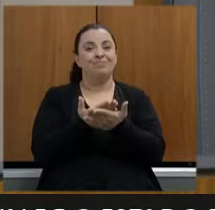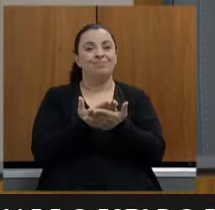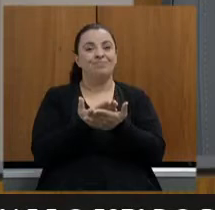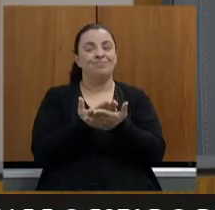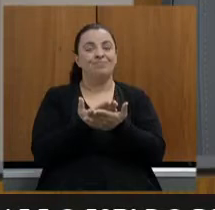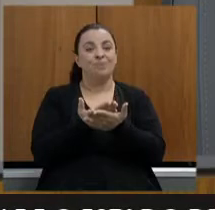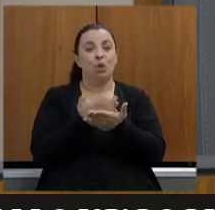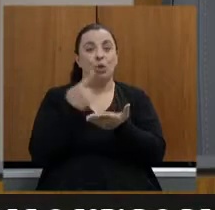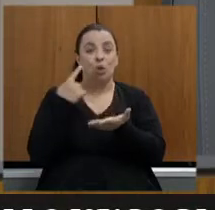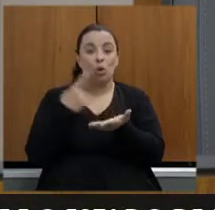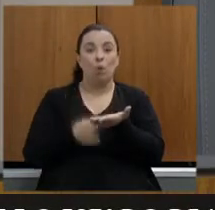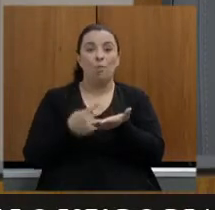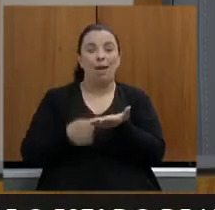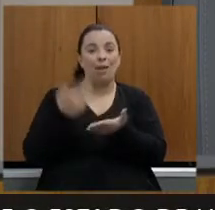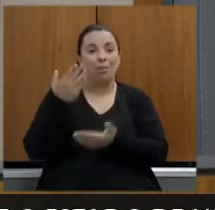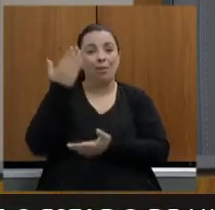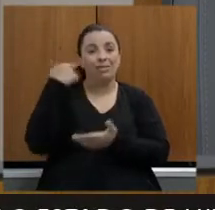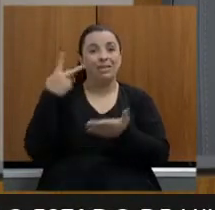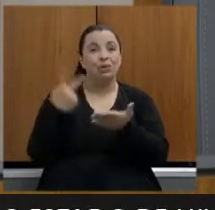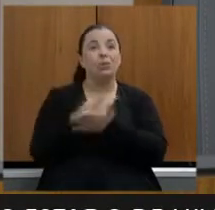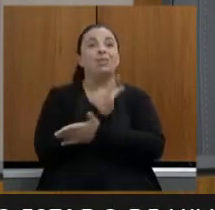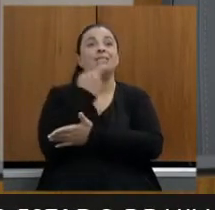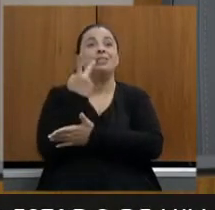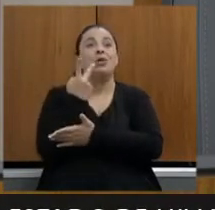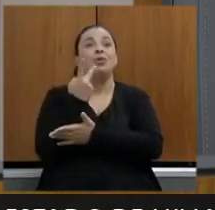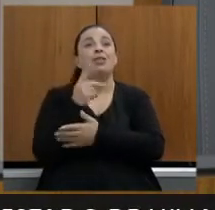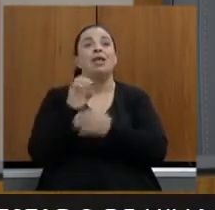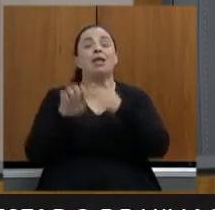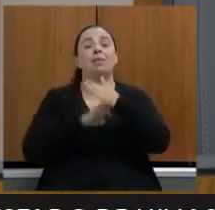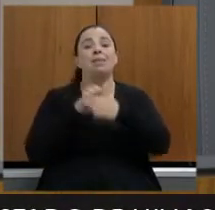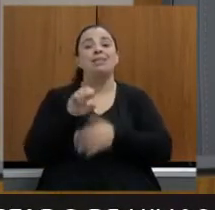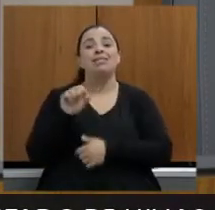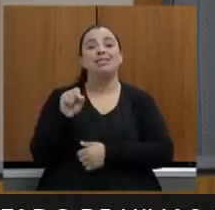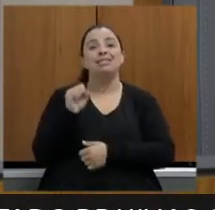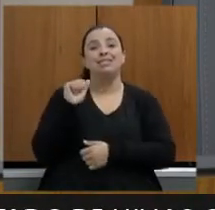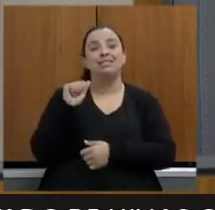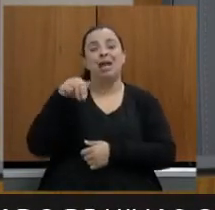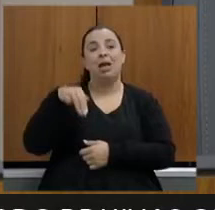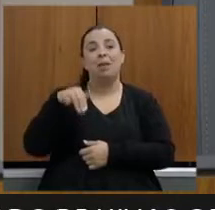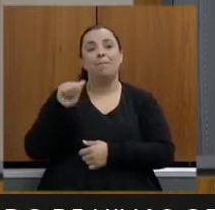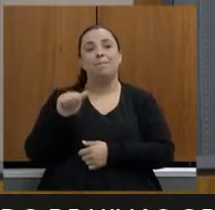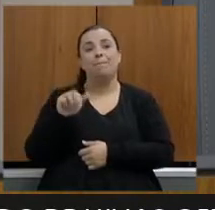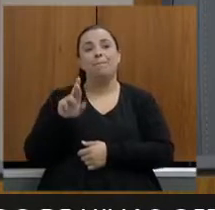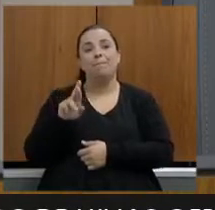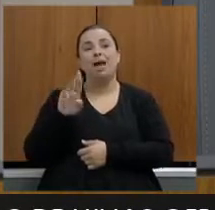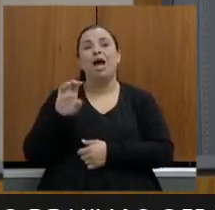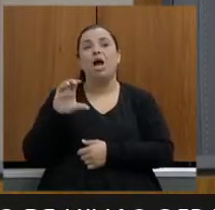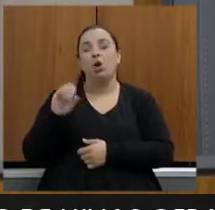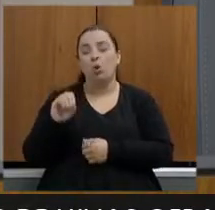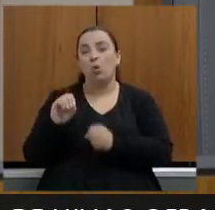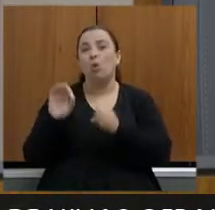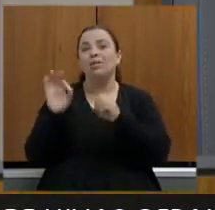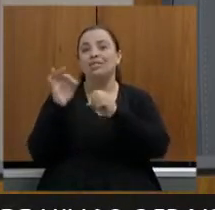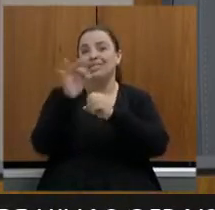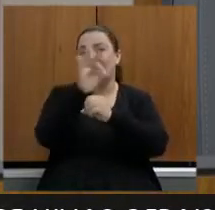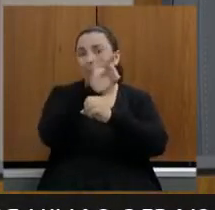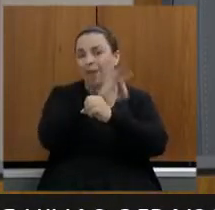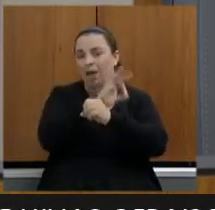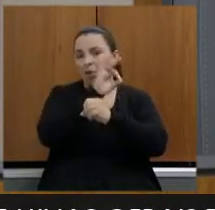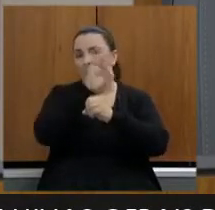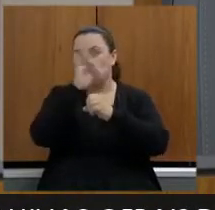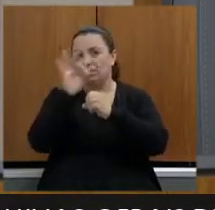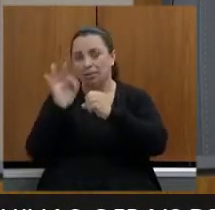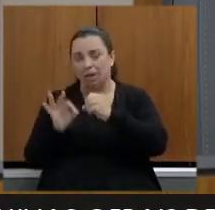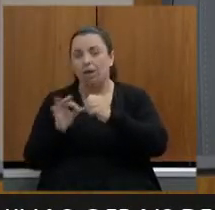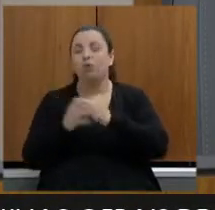Samarco eu já me dirigi logo ao doutor Leonardo porque foi um anjo para nós durante todo o nosso sofrimento né